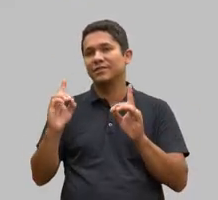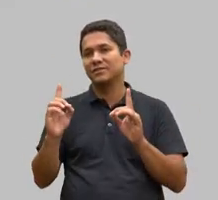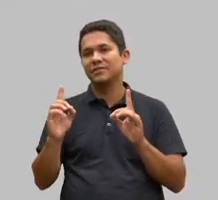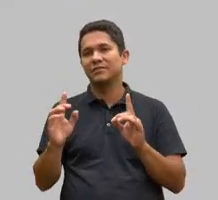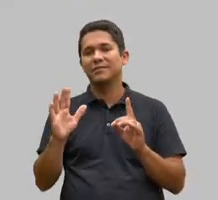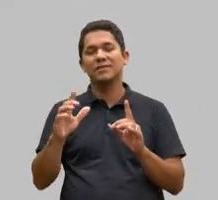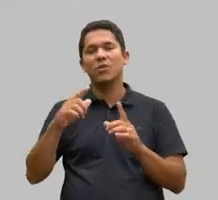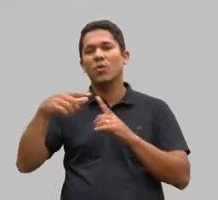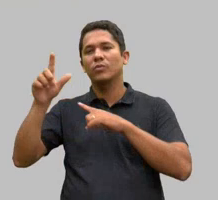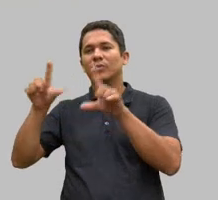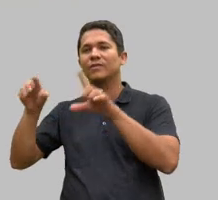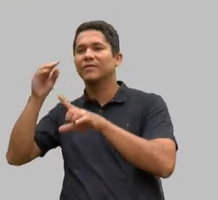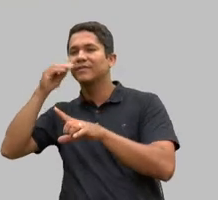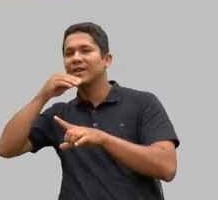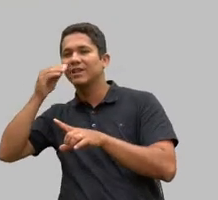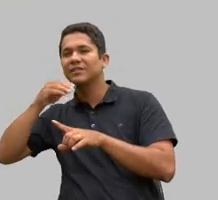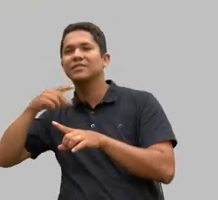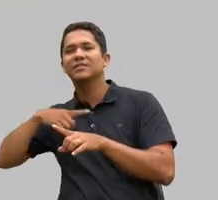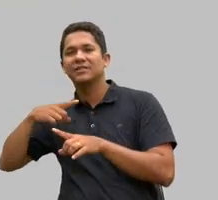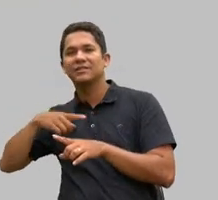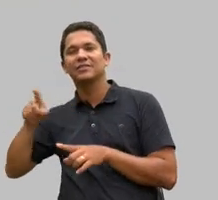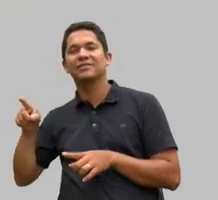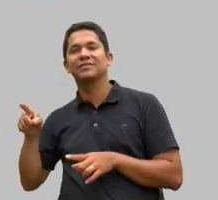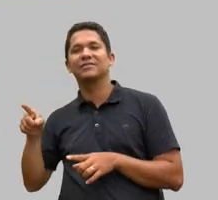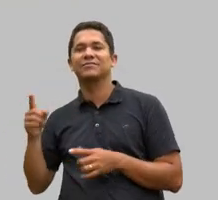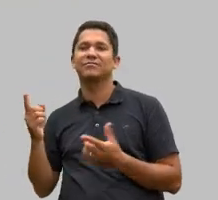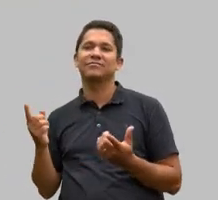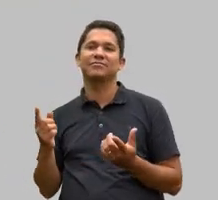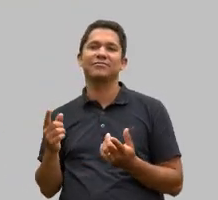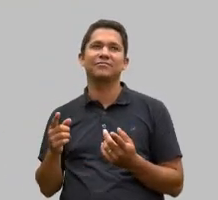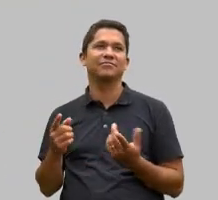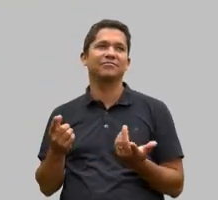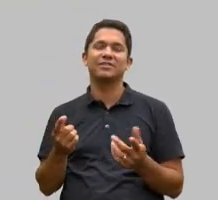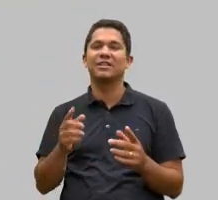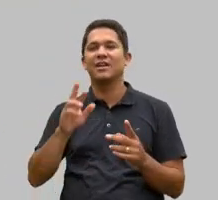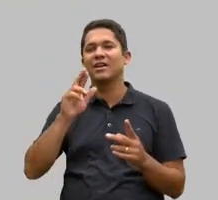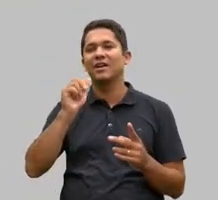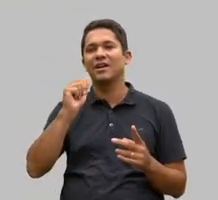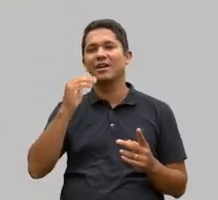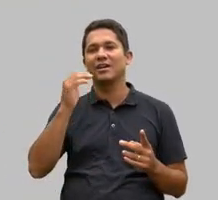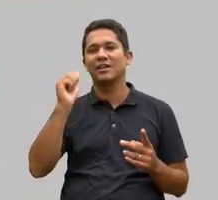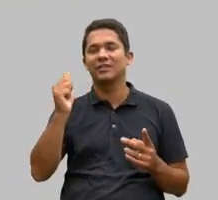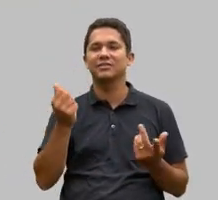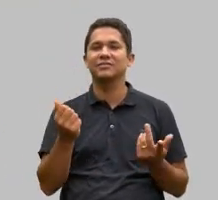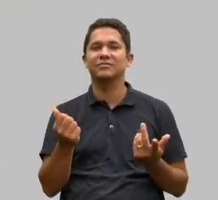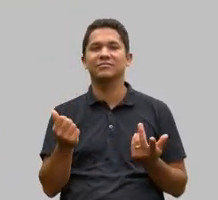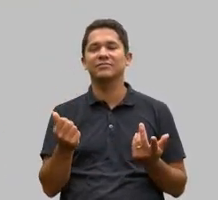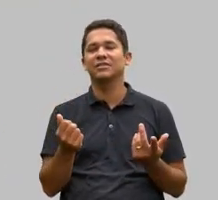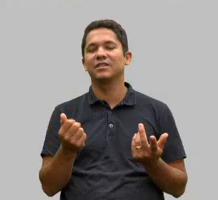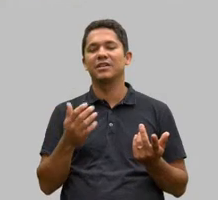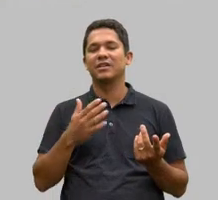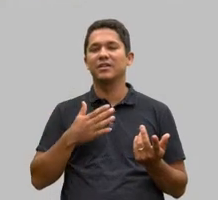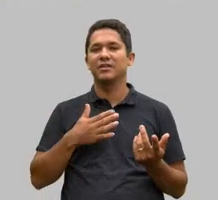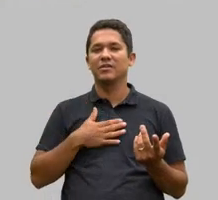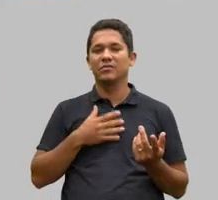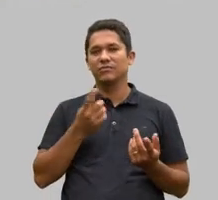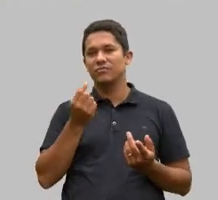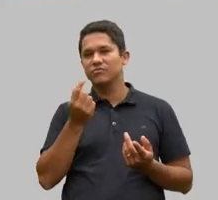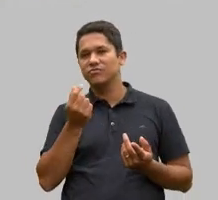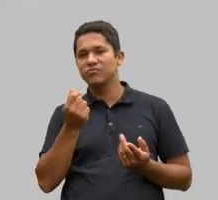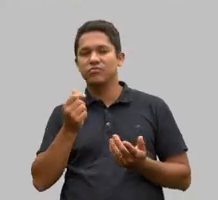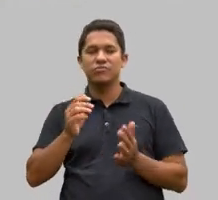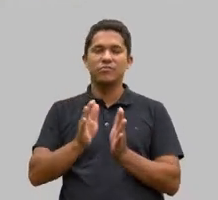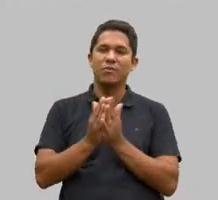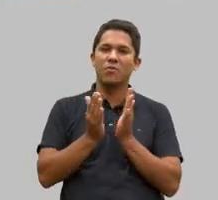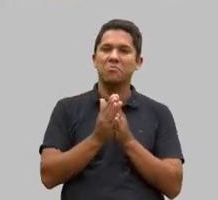perpassa por outras questões, questões de raça, religião, condição social. E, se a gente descer mais, vamos